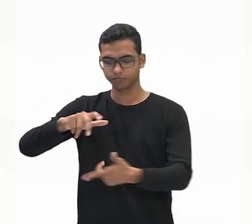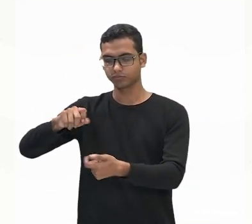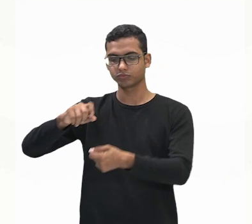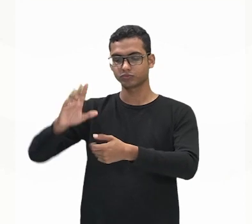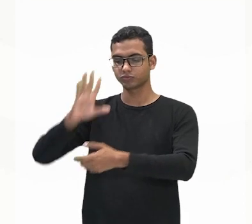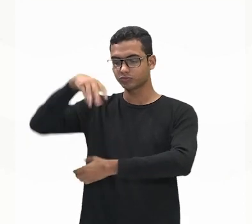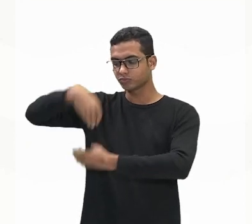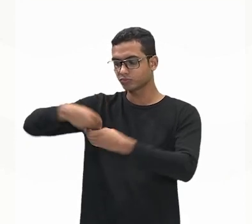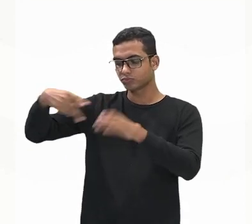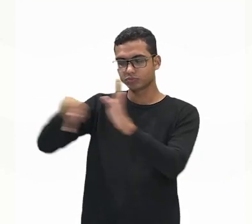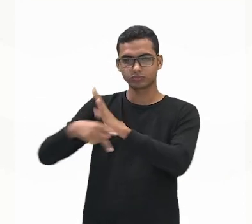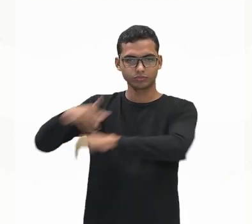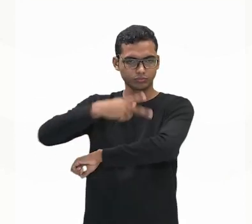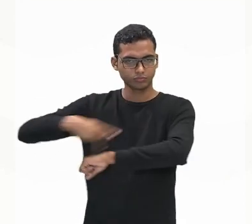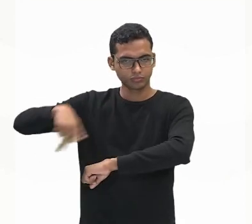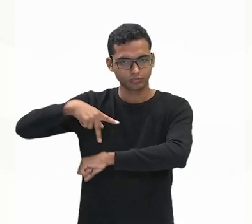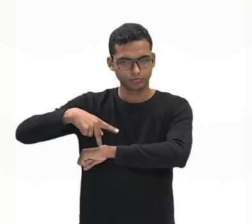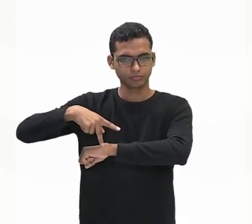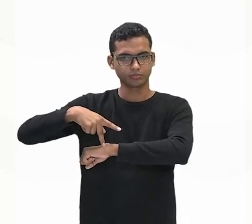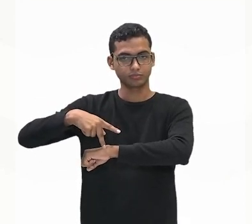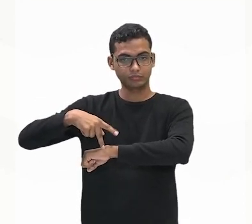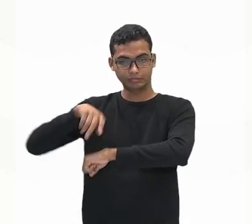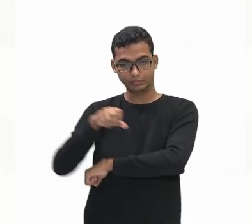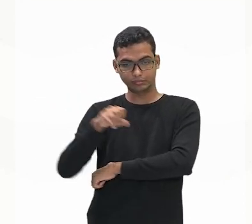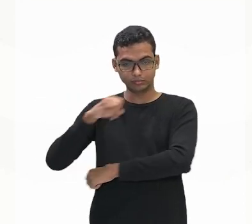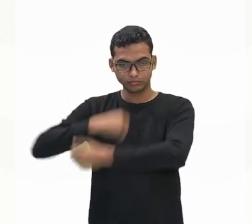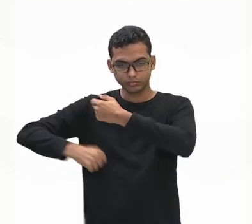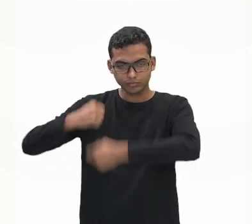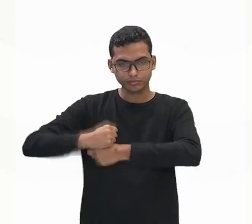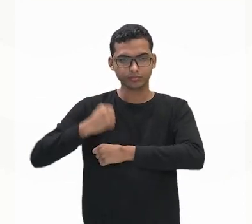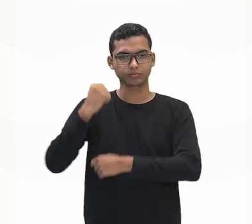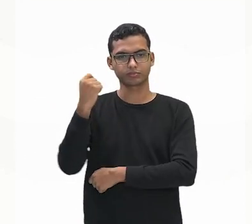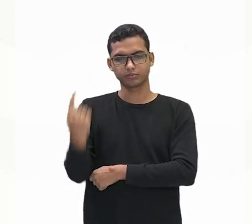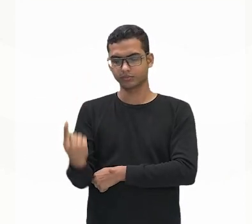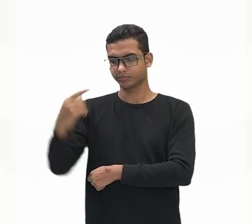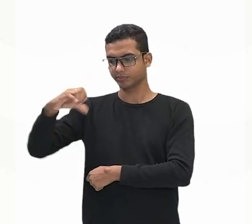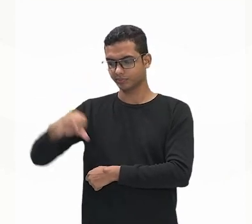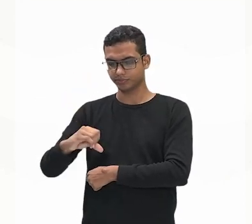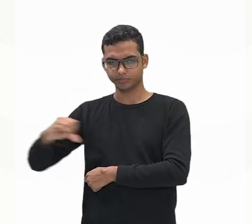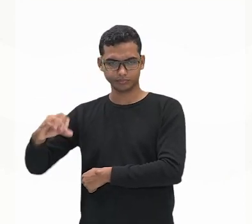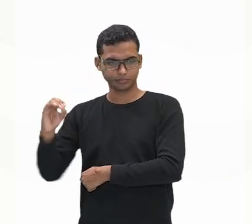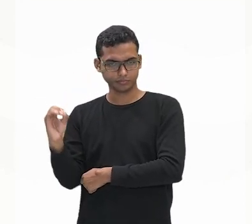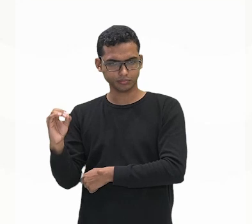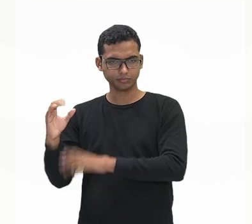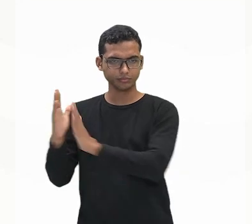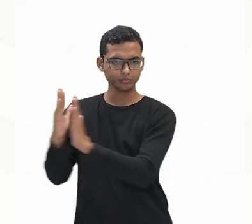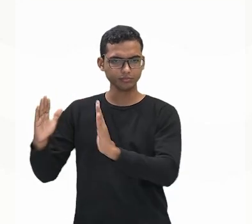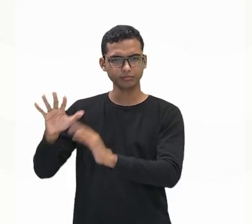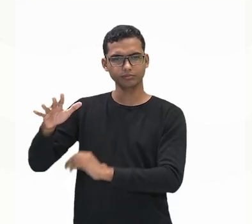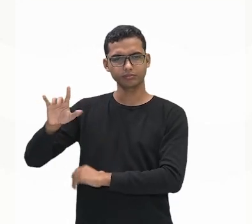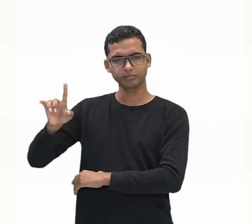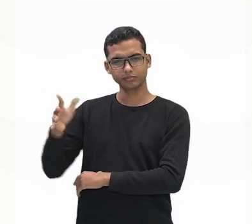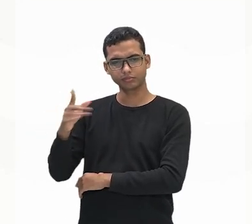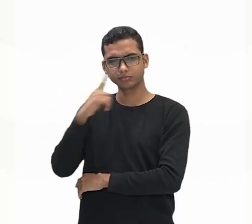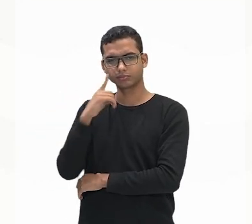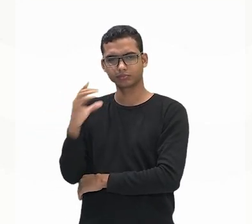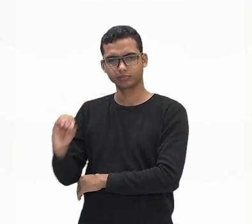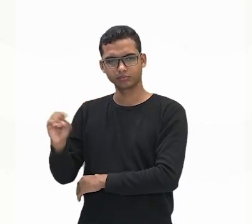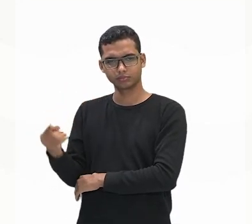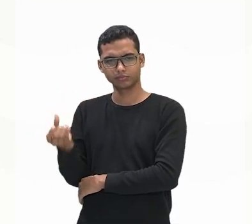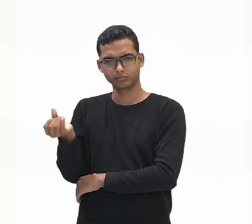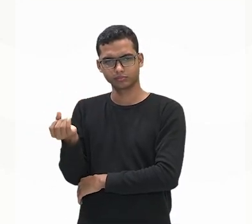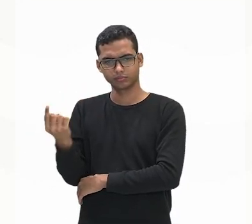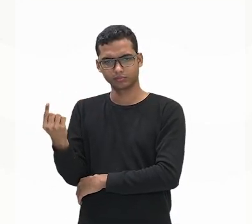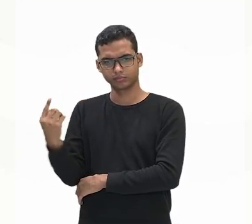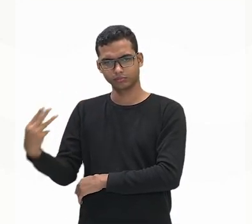1990 o índice estava em torno de 0,6, aí em 2018 esse valor deu uma aumentada